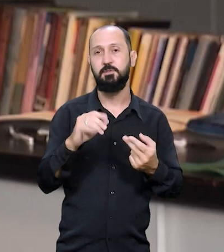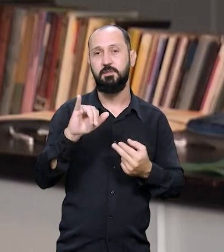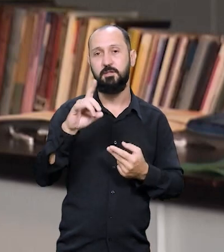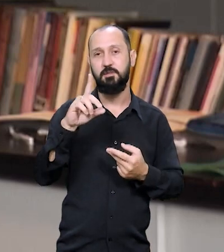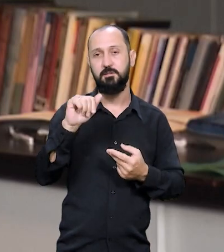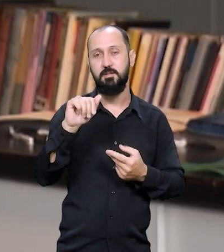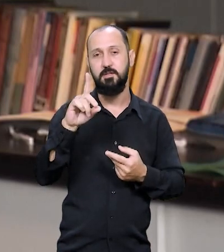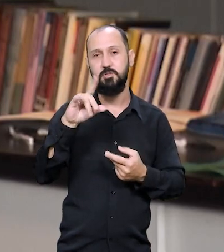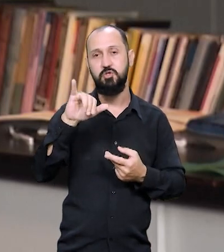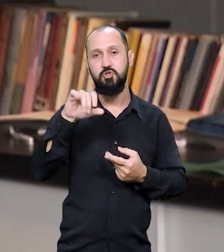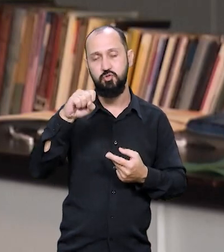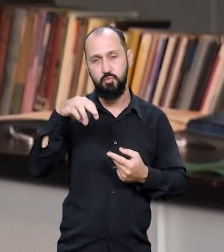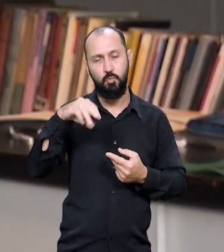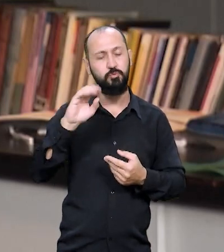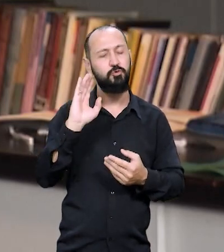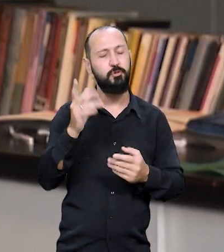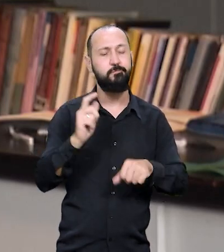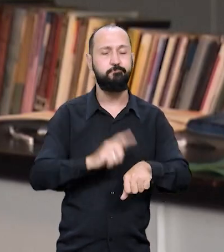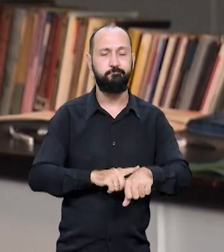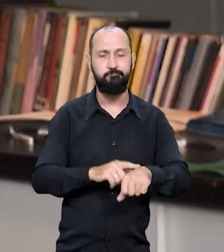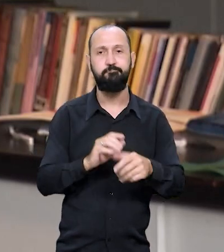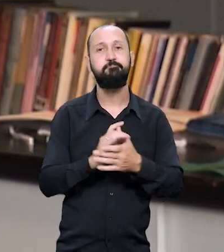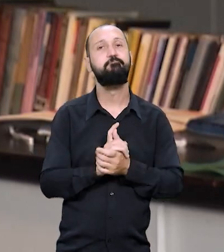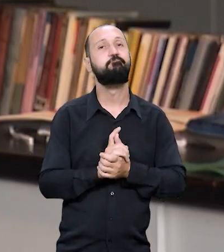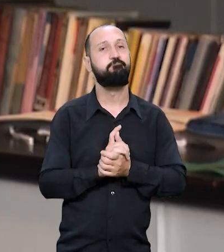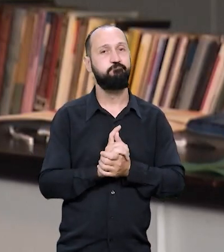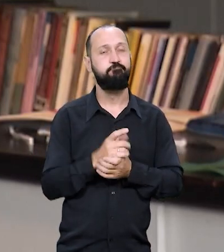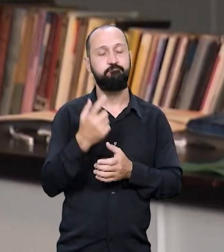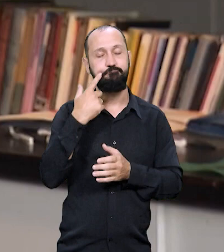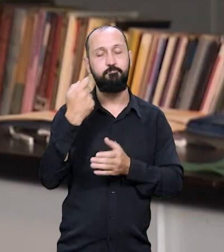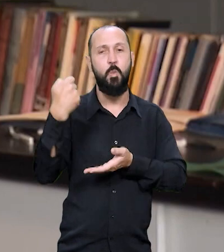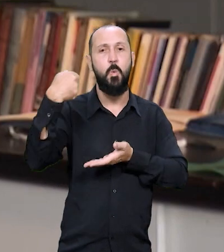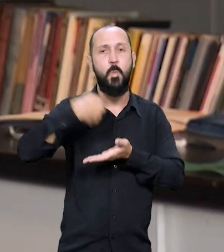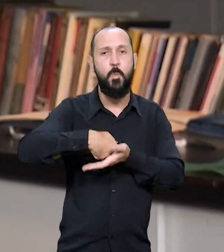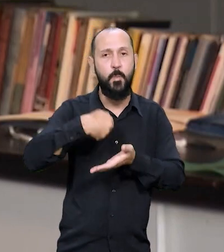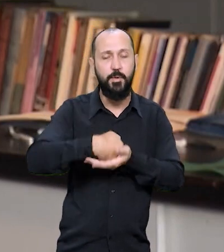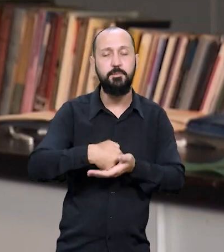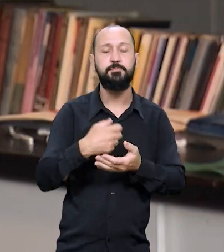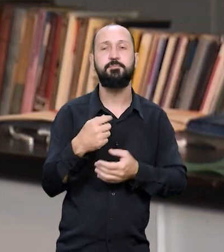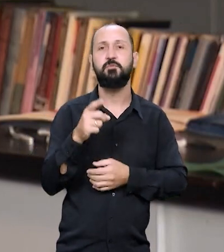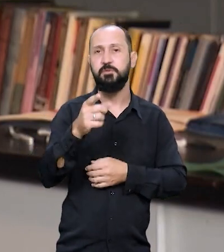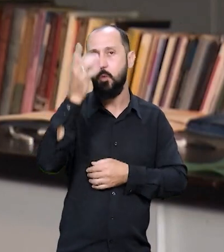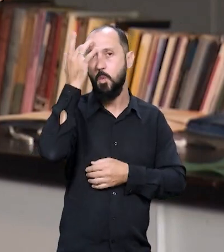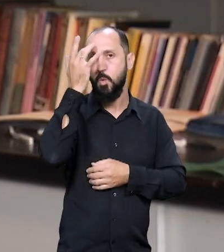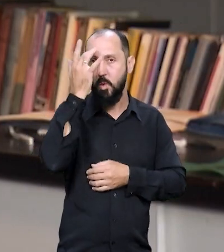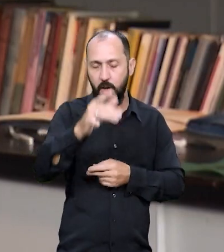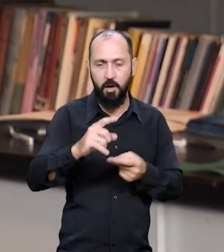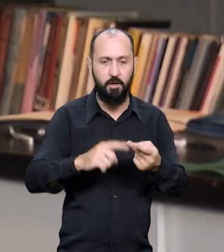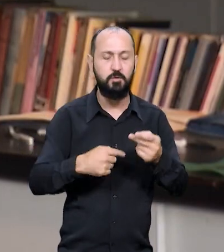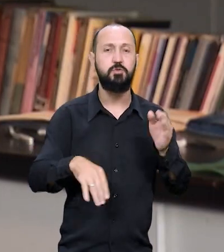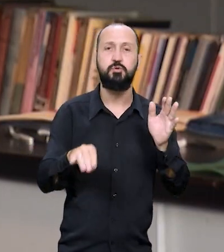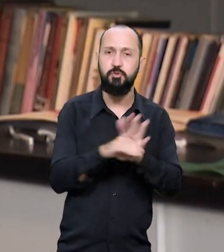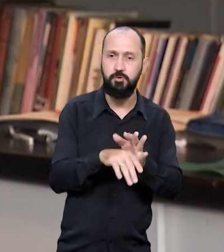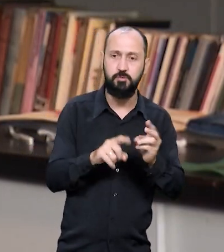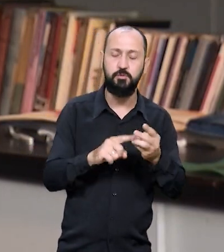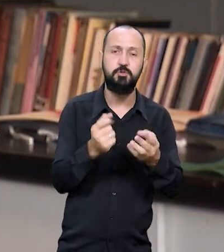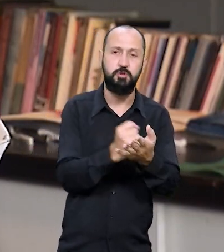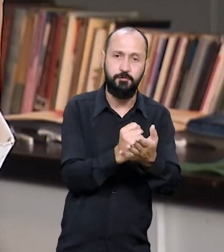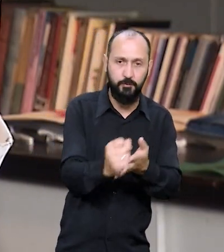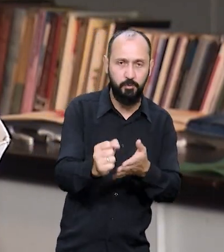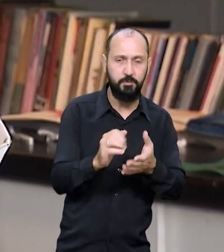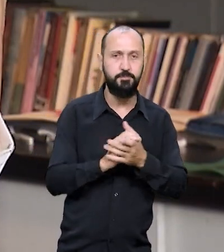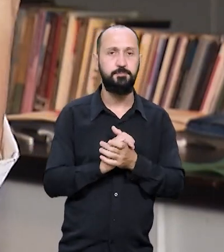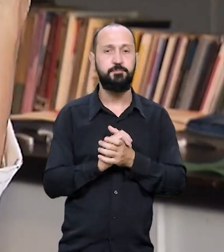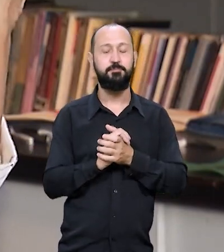tem chamado hoje. Isso aí eles impõem muito assim, tipo, você não sabe, você não chegou, você já